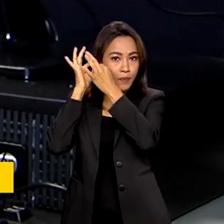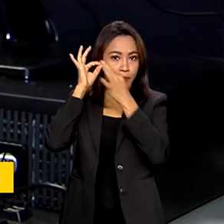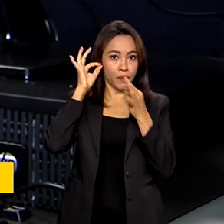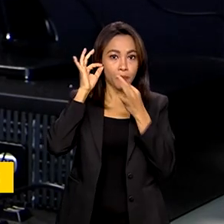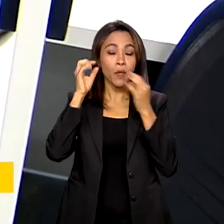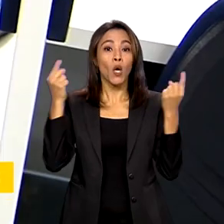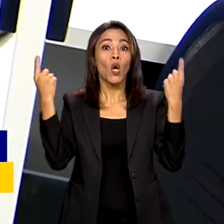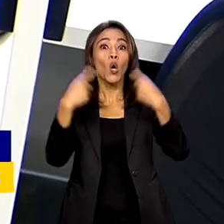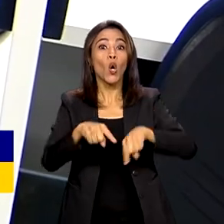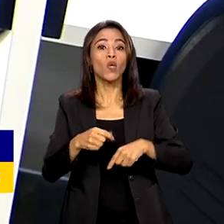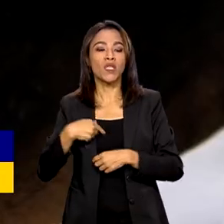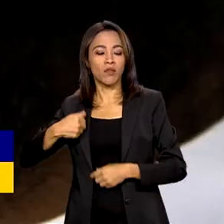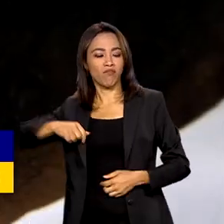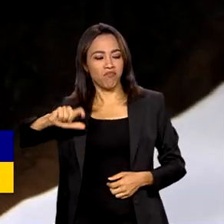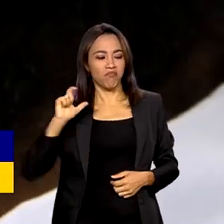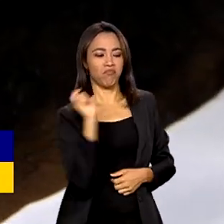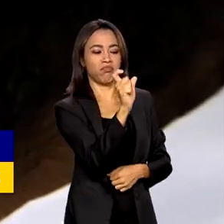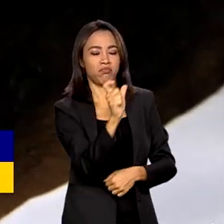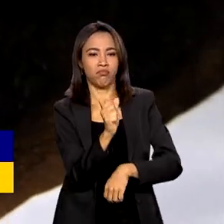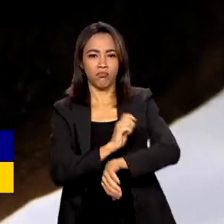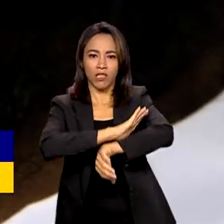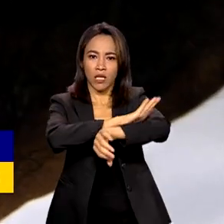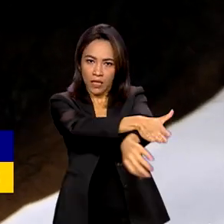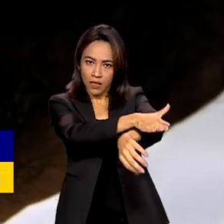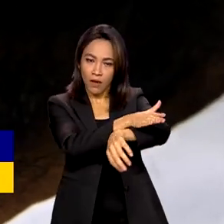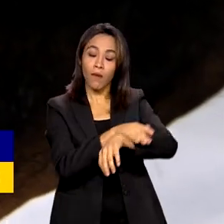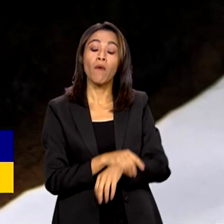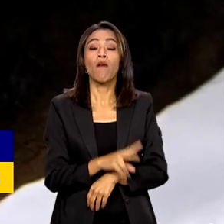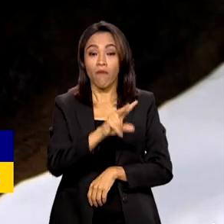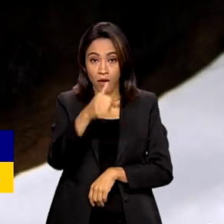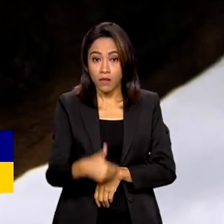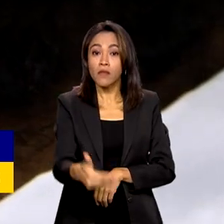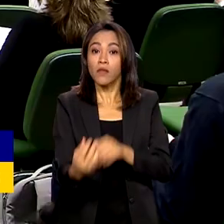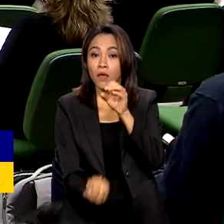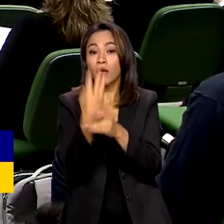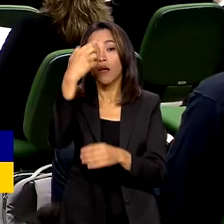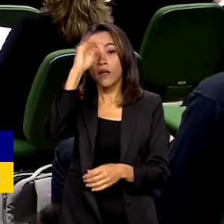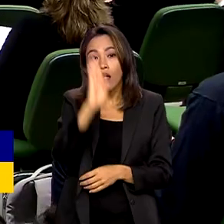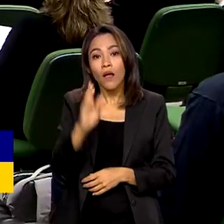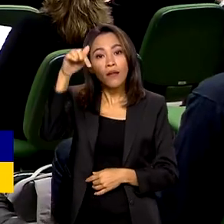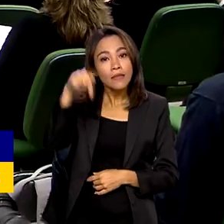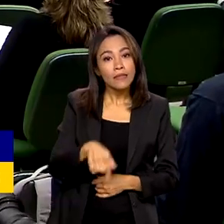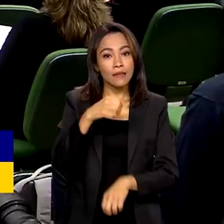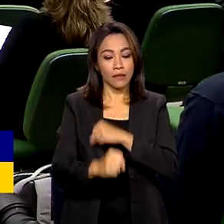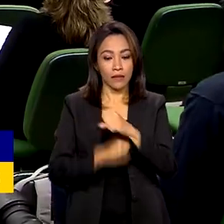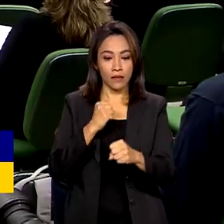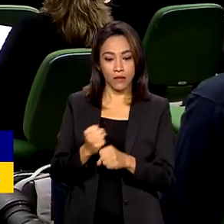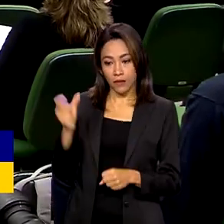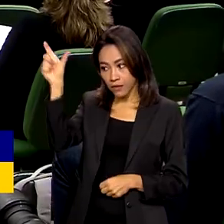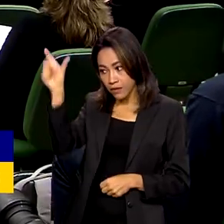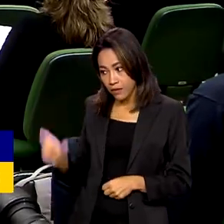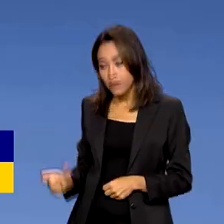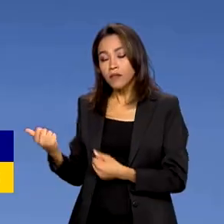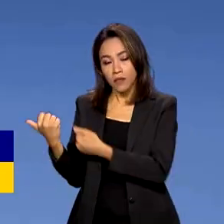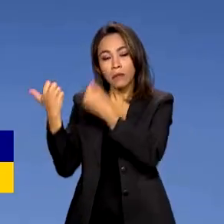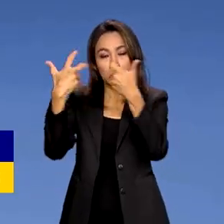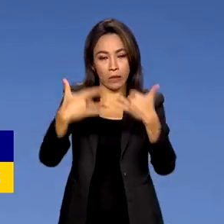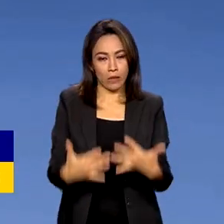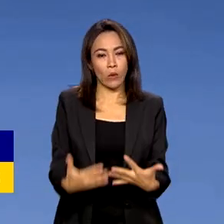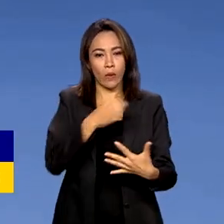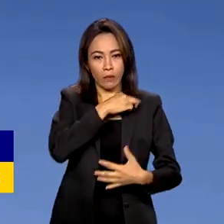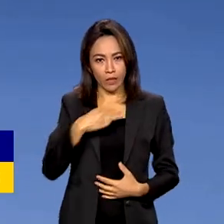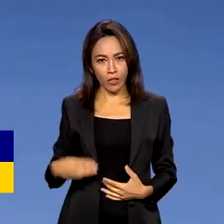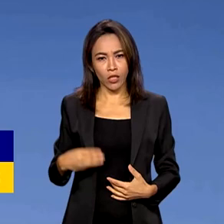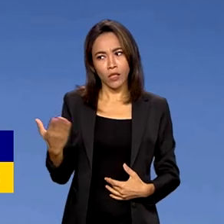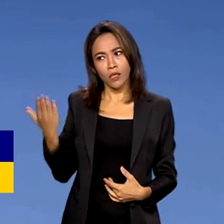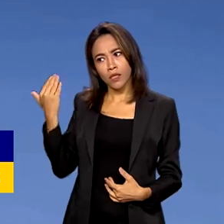crimes de injúria racial deve ser criado no Brasil ainda este ano, segundo a ministra Aniele Franco. O anúncio